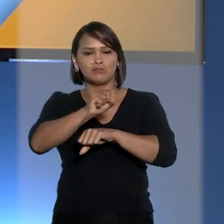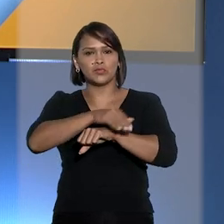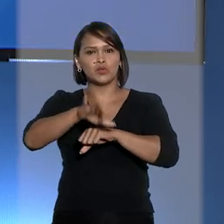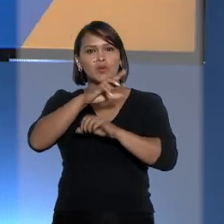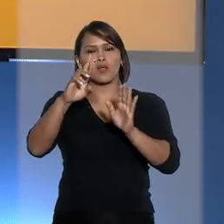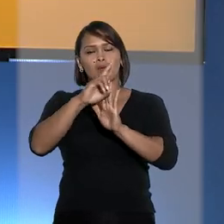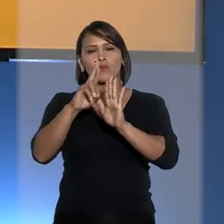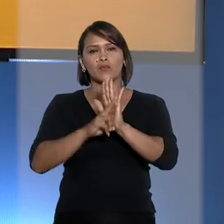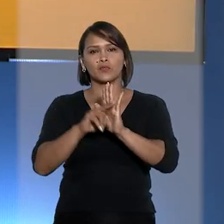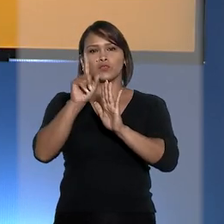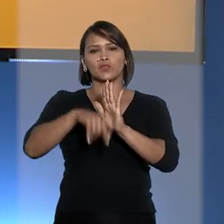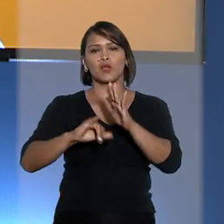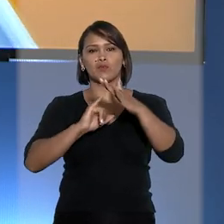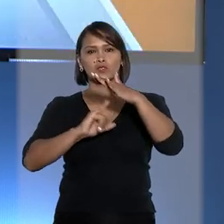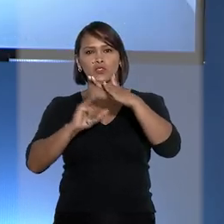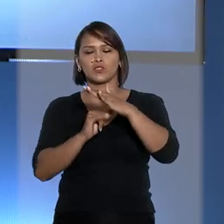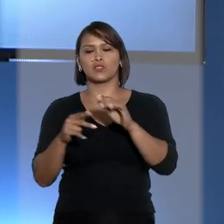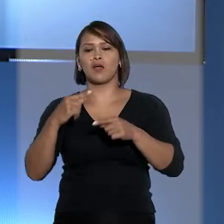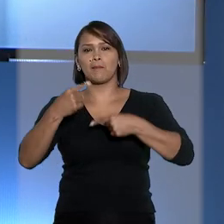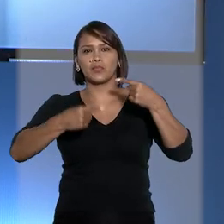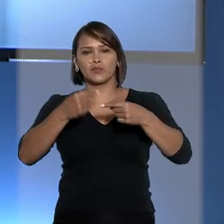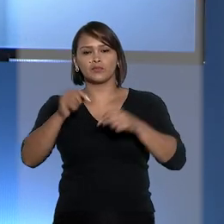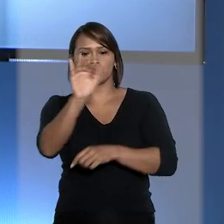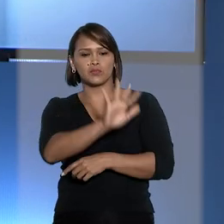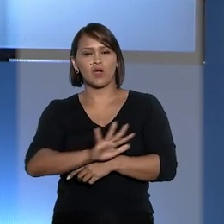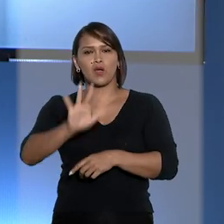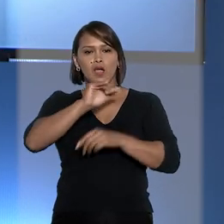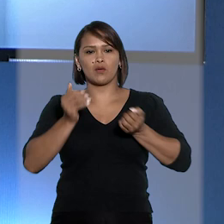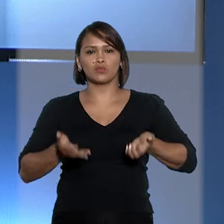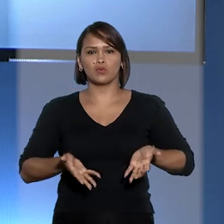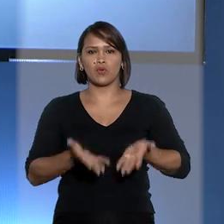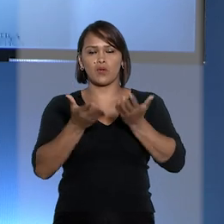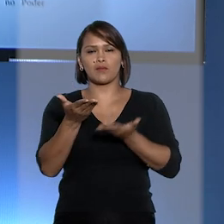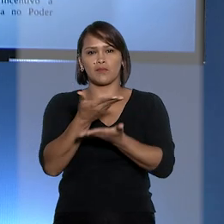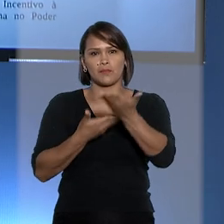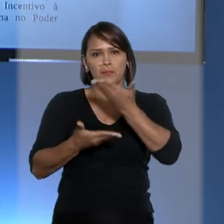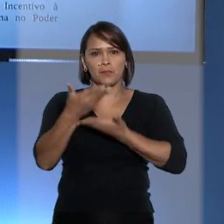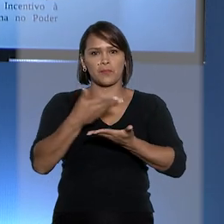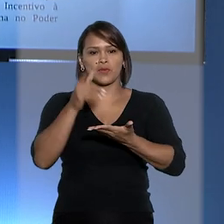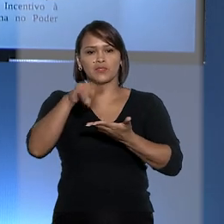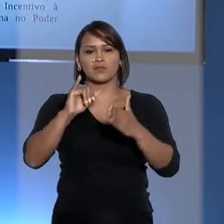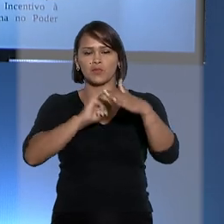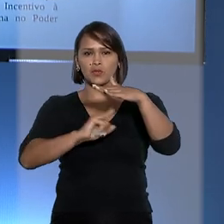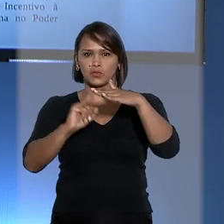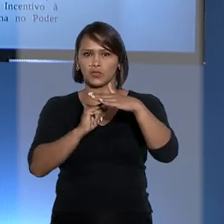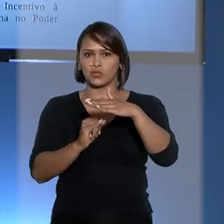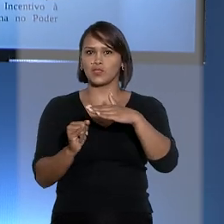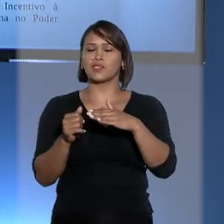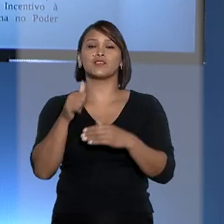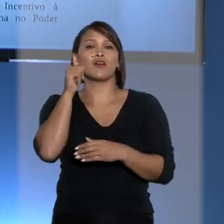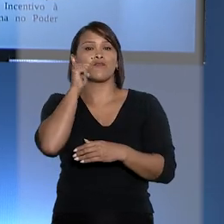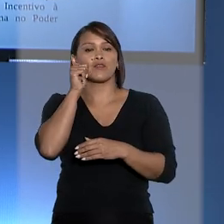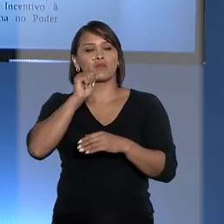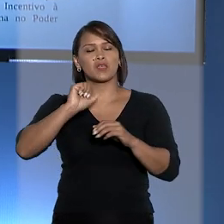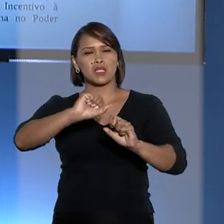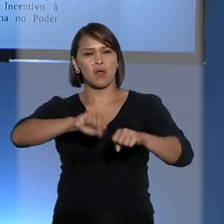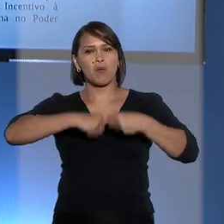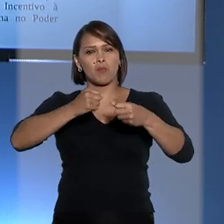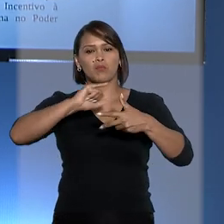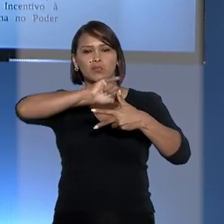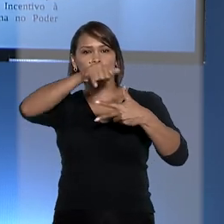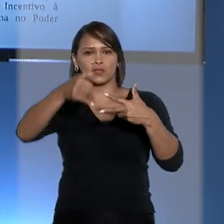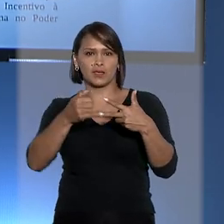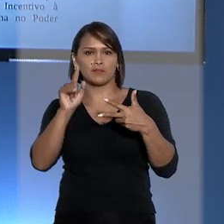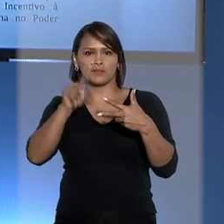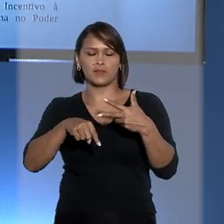publicou resolução instituindo a Política Nacional de Incentivo à Participação Institucional Feminina no Poder